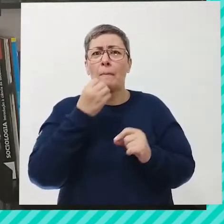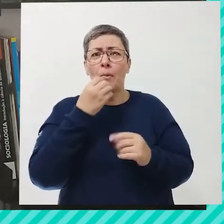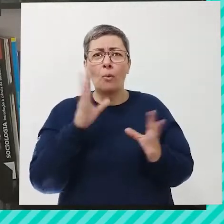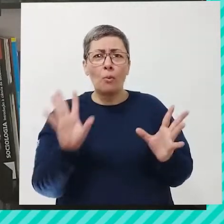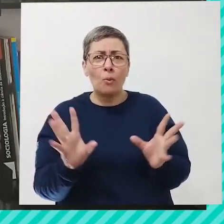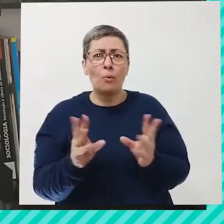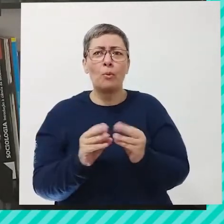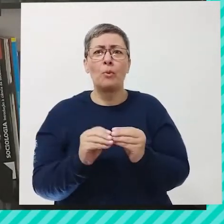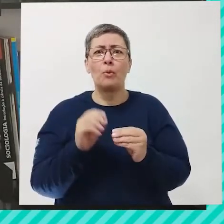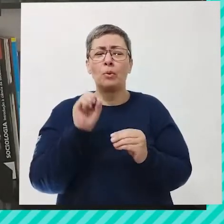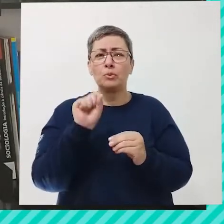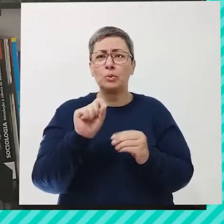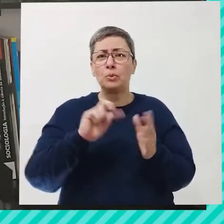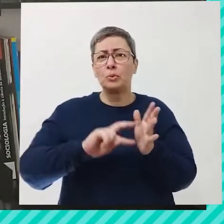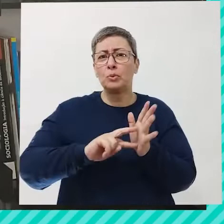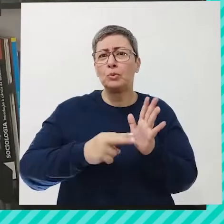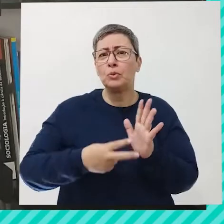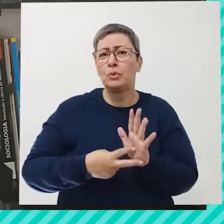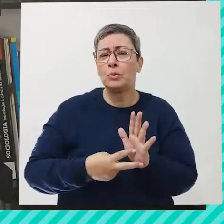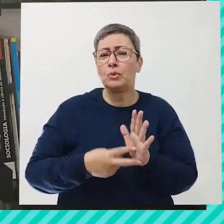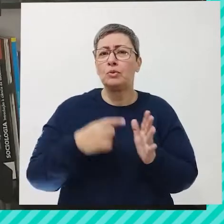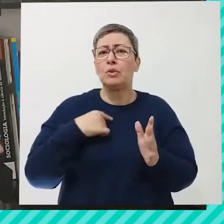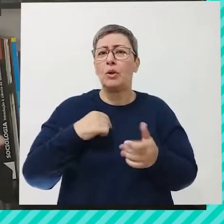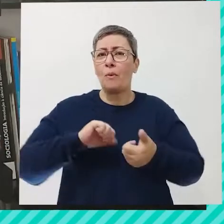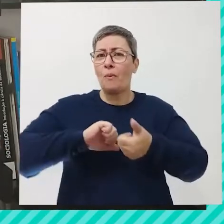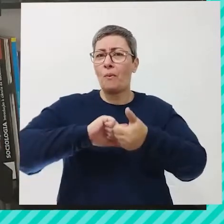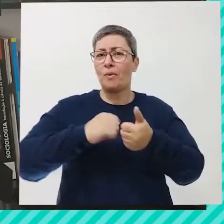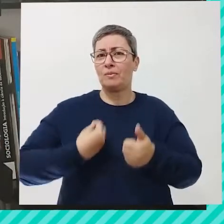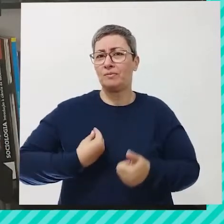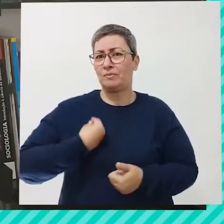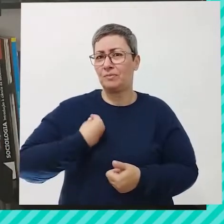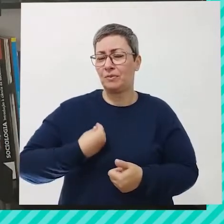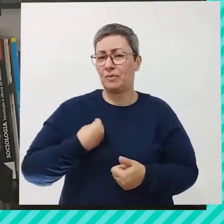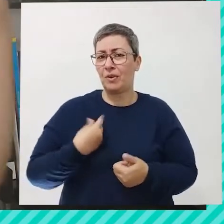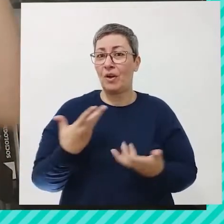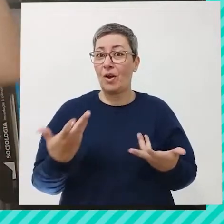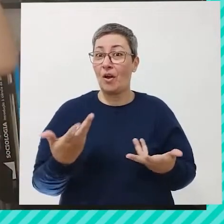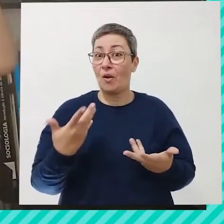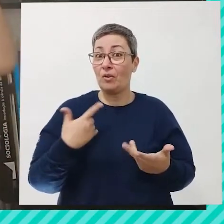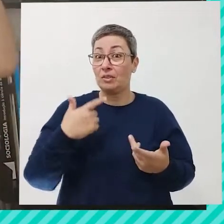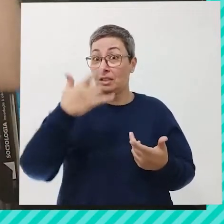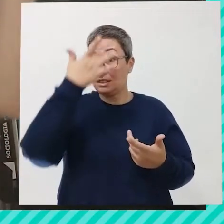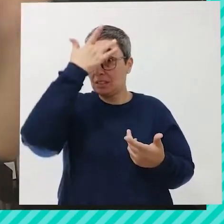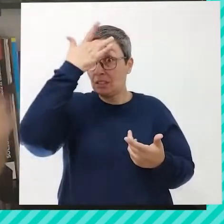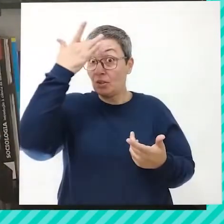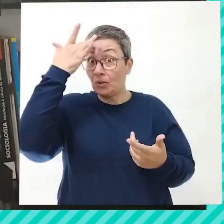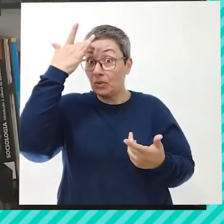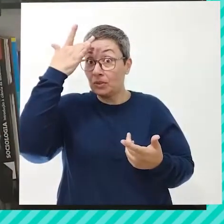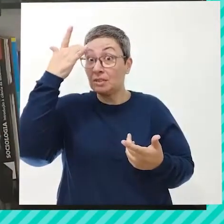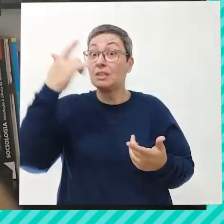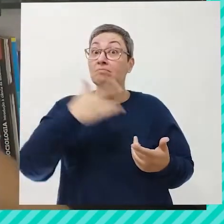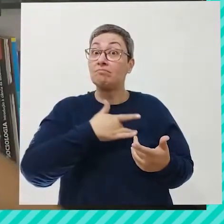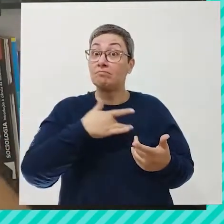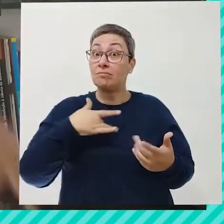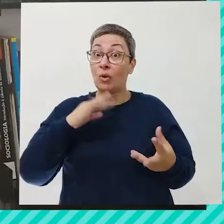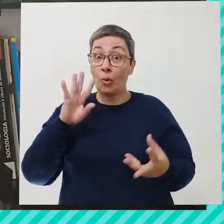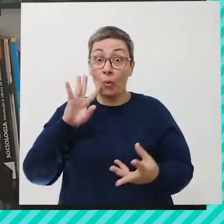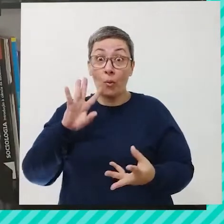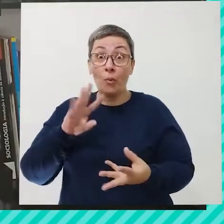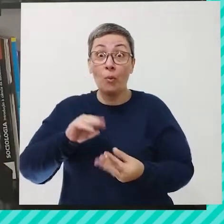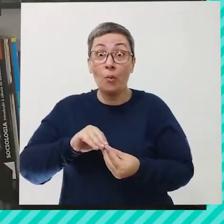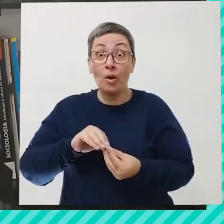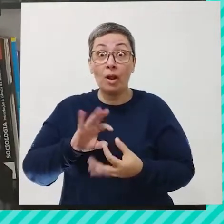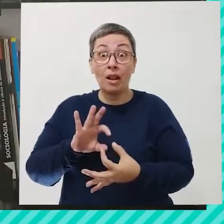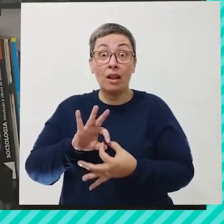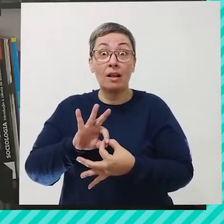resumo do significado de qualidade de vida. Onde a saúde mental e a saúde física estão